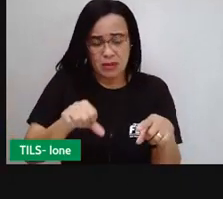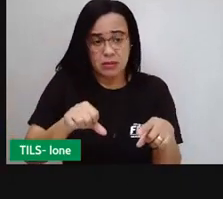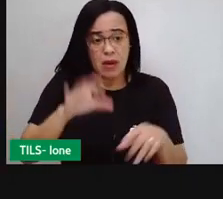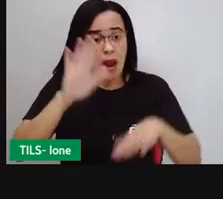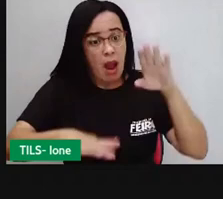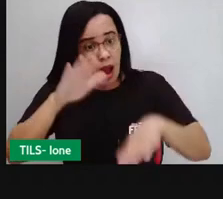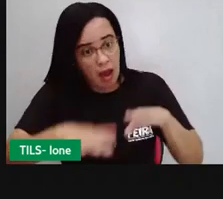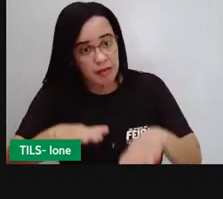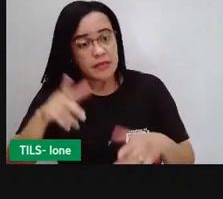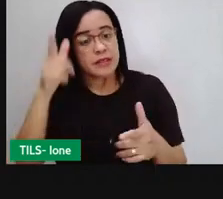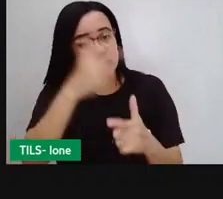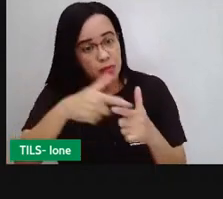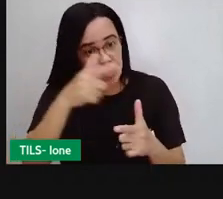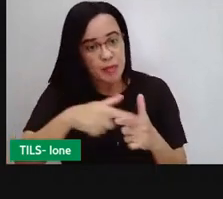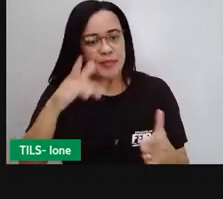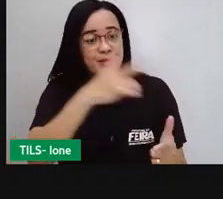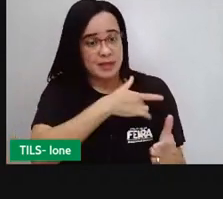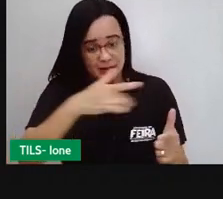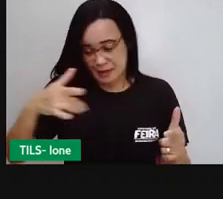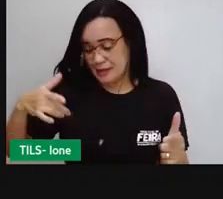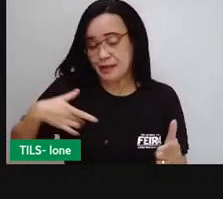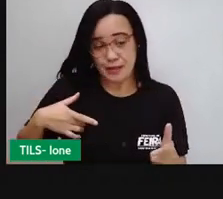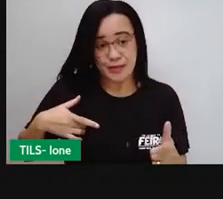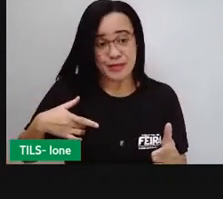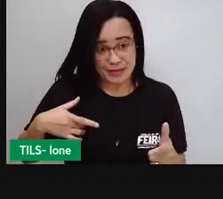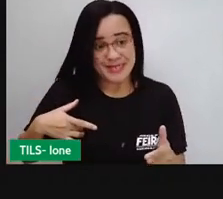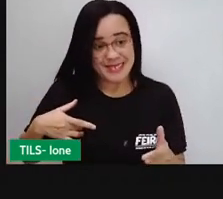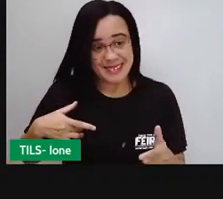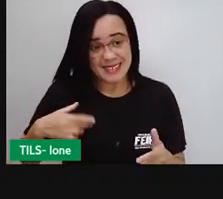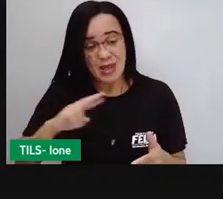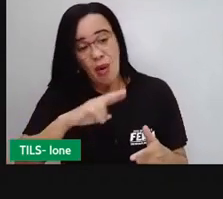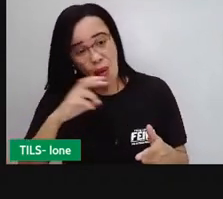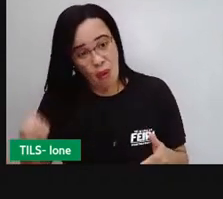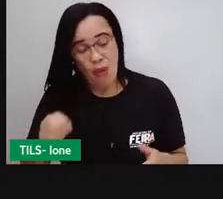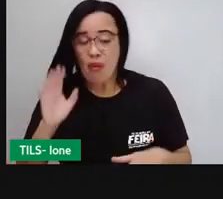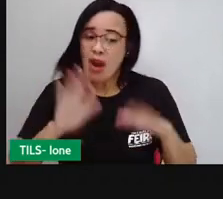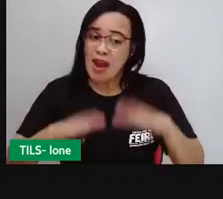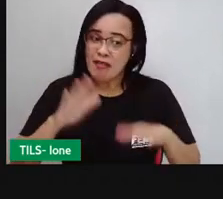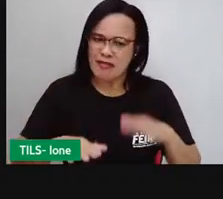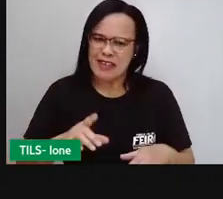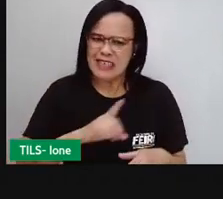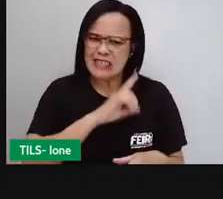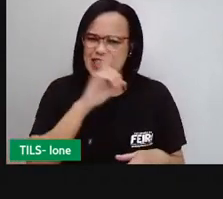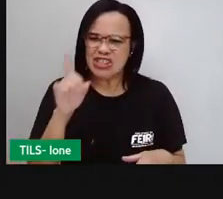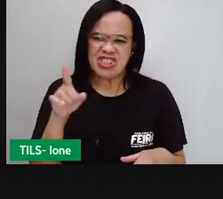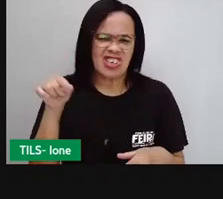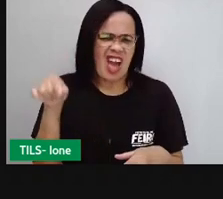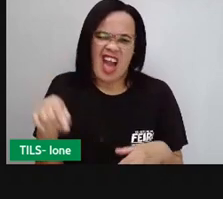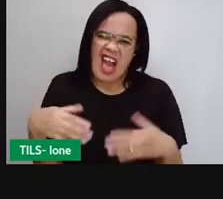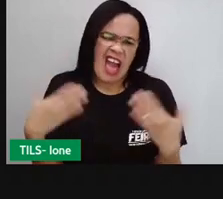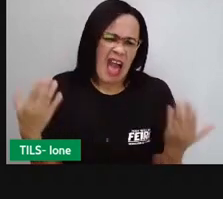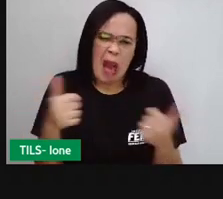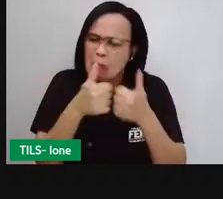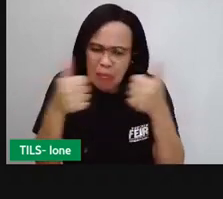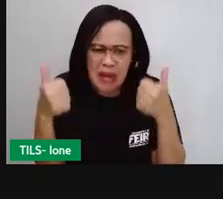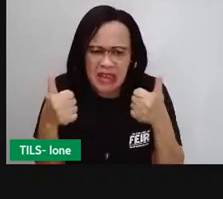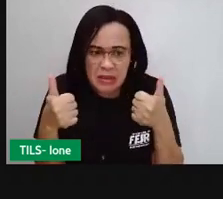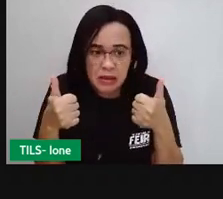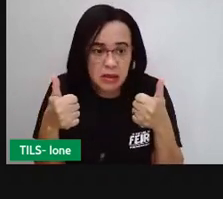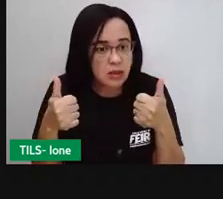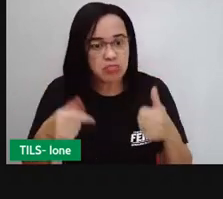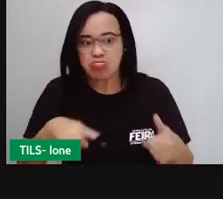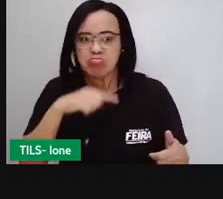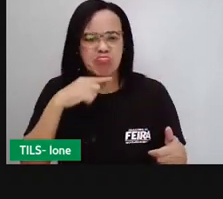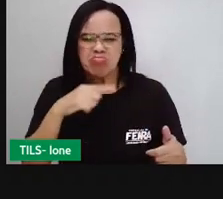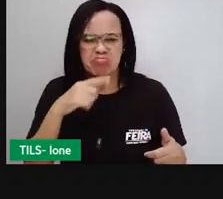ou naquele dia, o alimento não digeriu como deveria digerir. A gente já viu aí que existem tempos, né? Alimentos